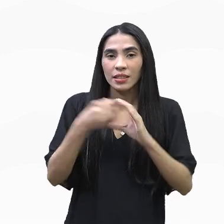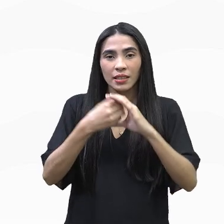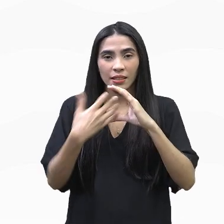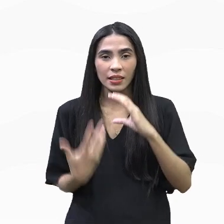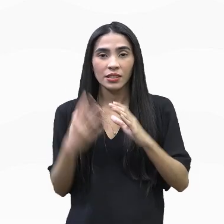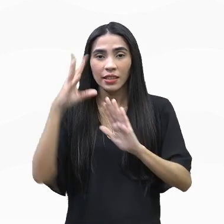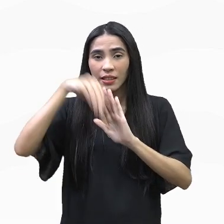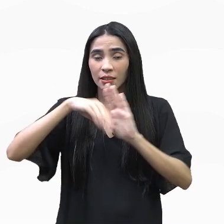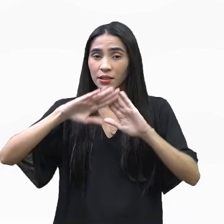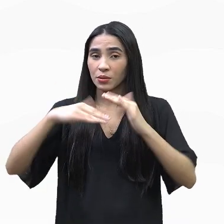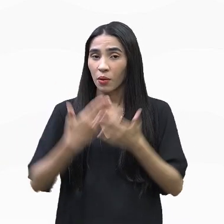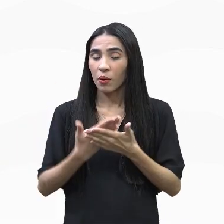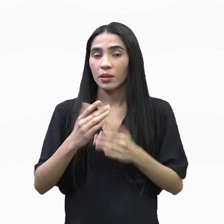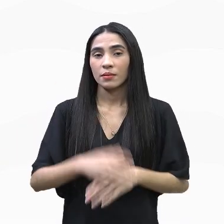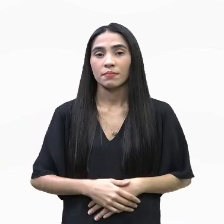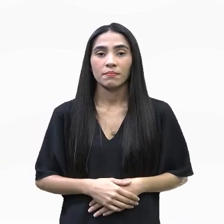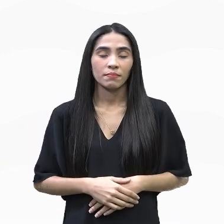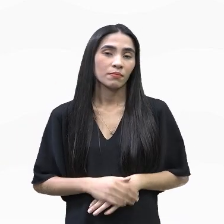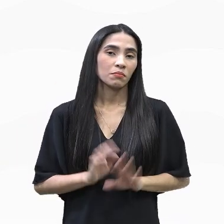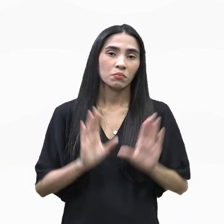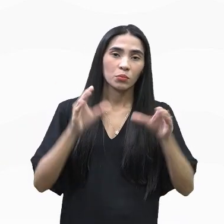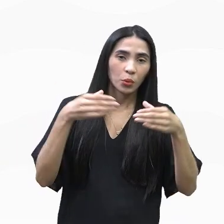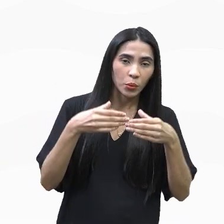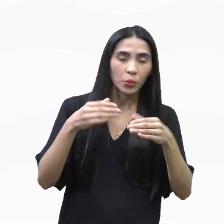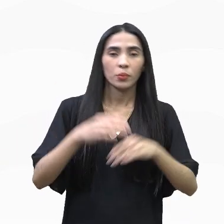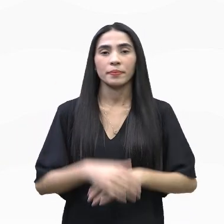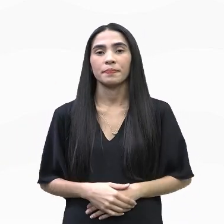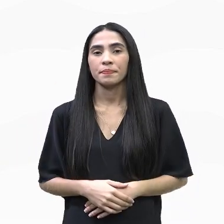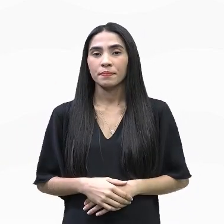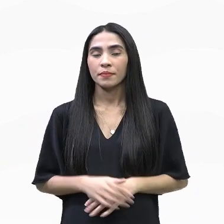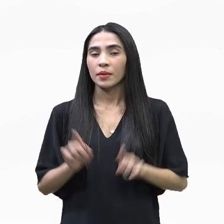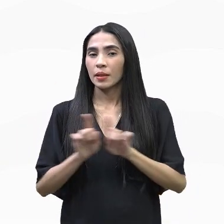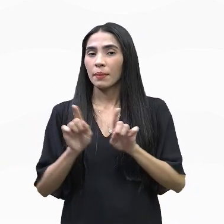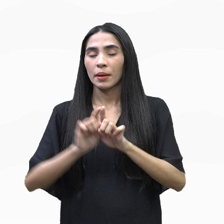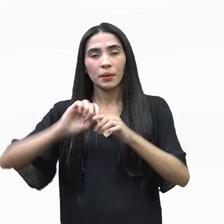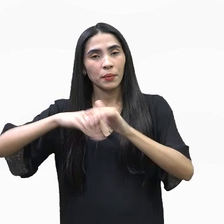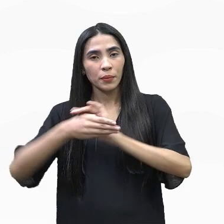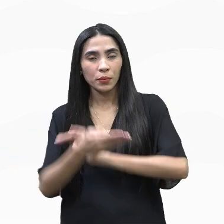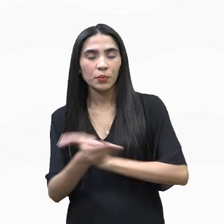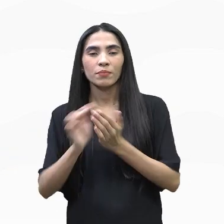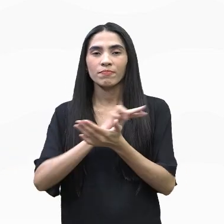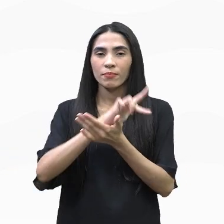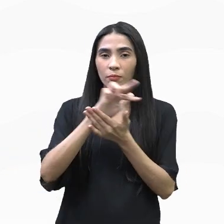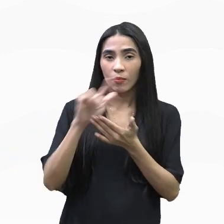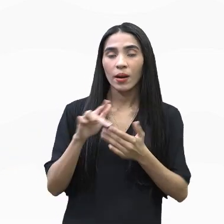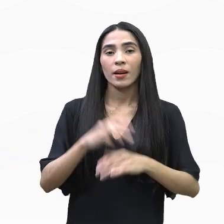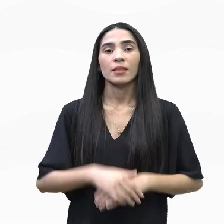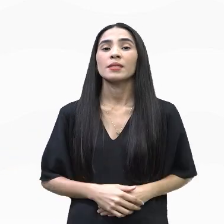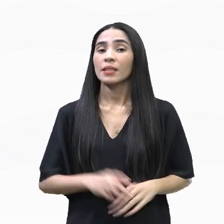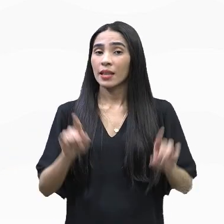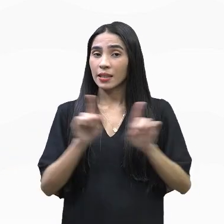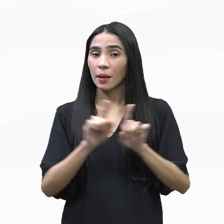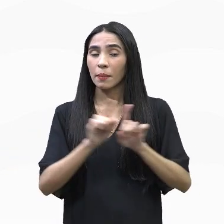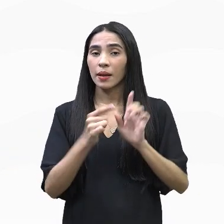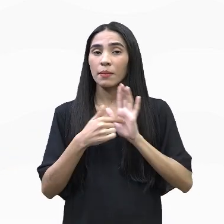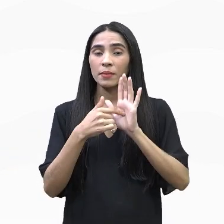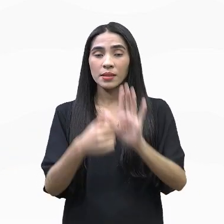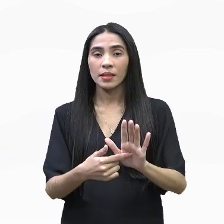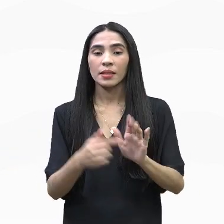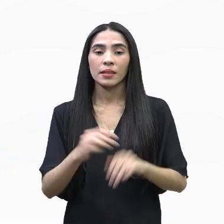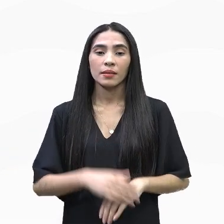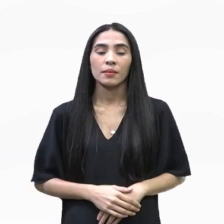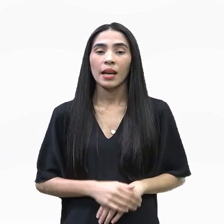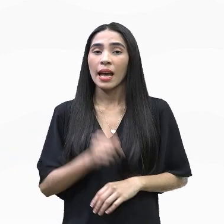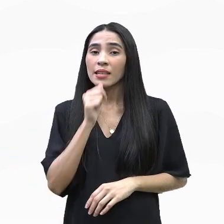é verdade? Tanto em termos de classes, em termos de costume, tantas coisas aí. E também aparece a questão, por exemplo,